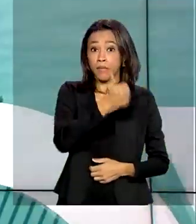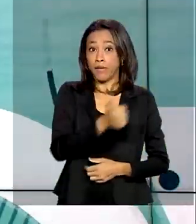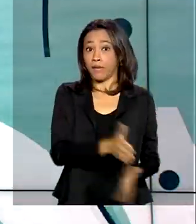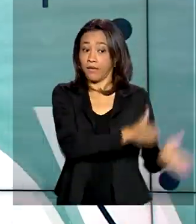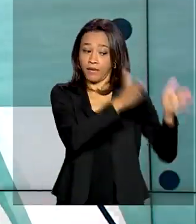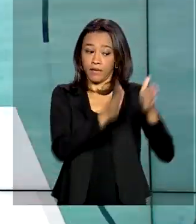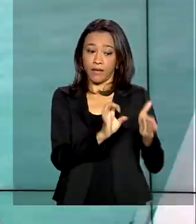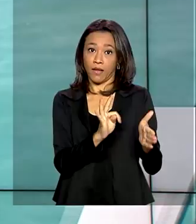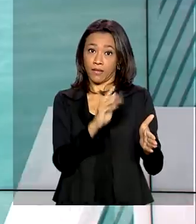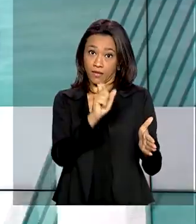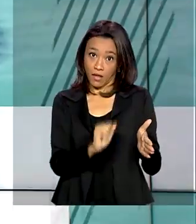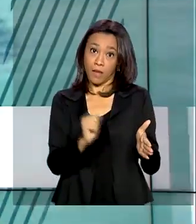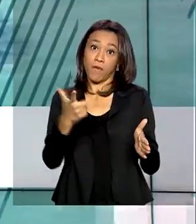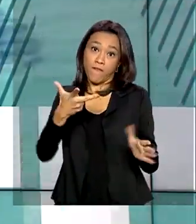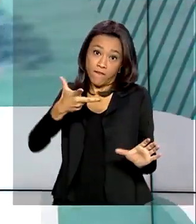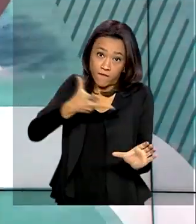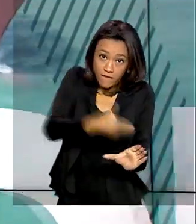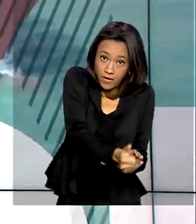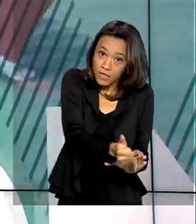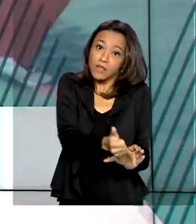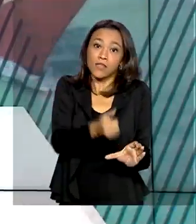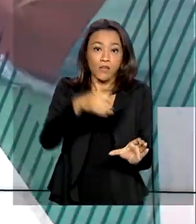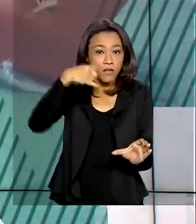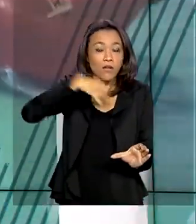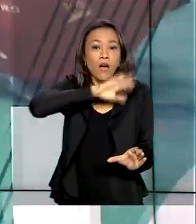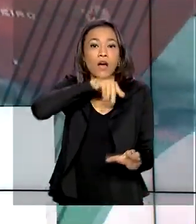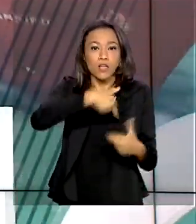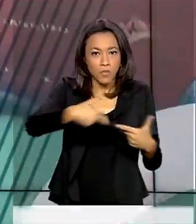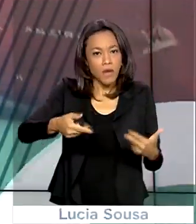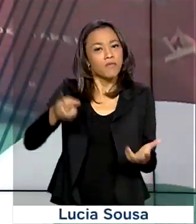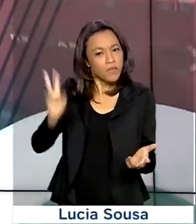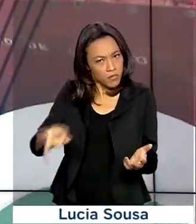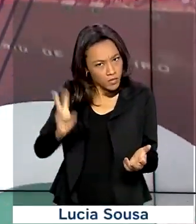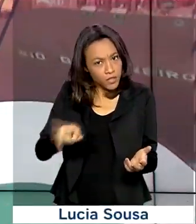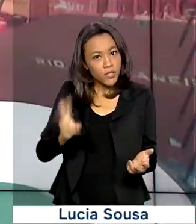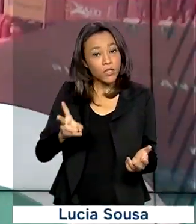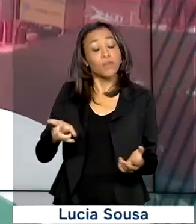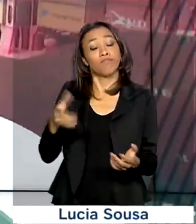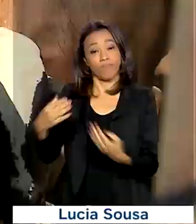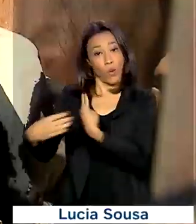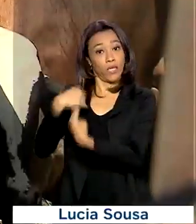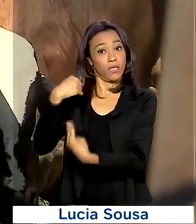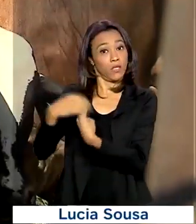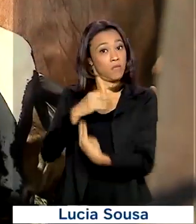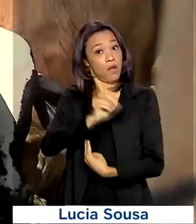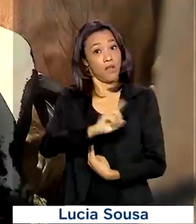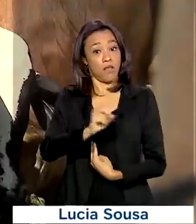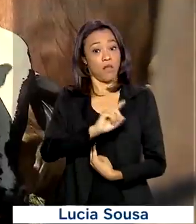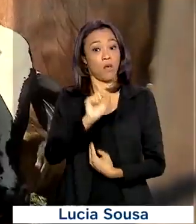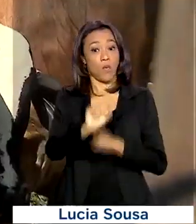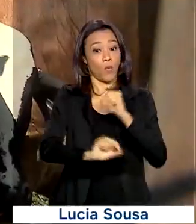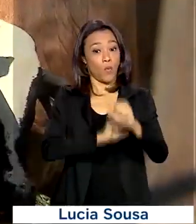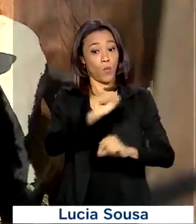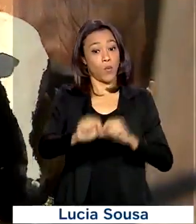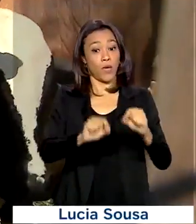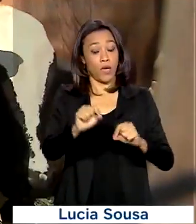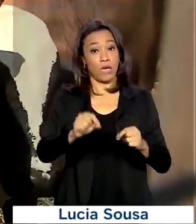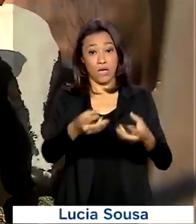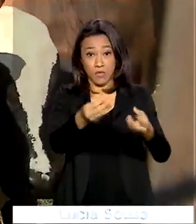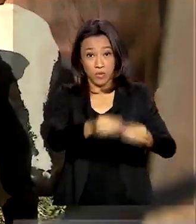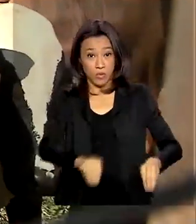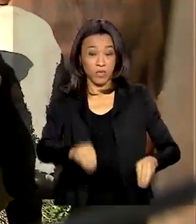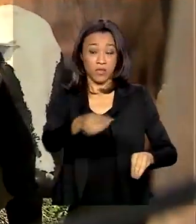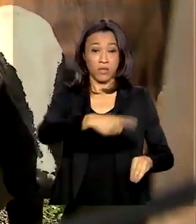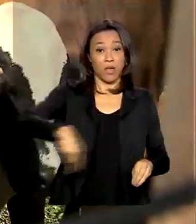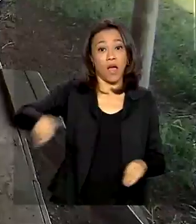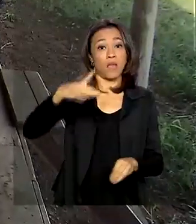contra a febre afitosa será mantida pelo Ministério da Agricultura com orientações para não colocar em risco a saúde dos produtores